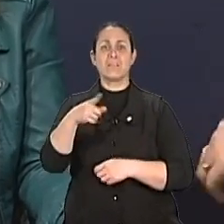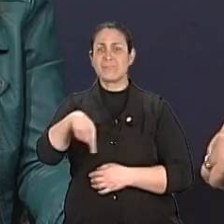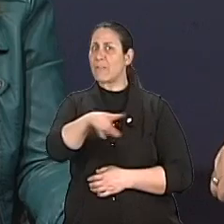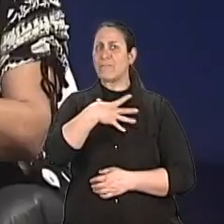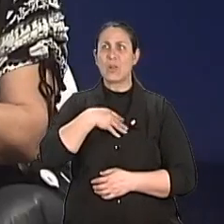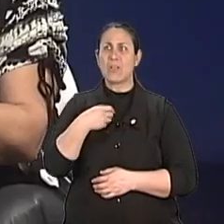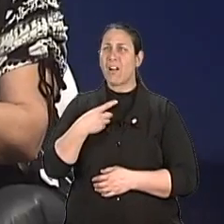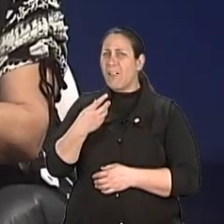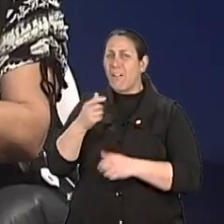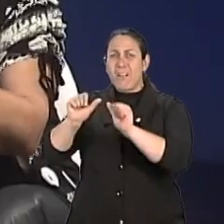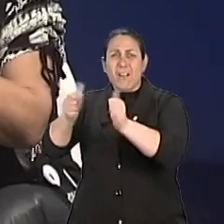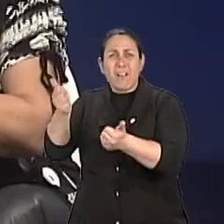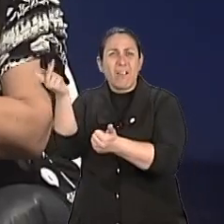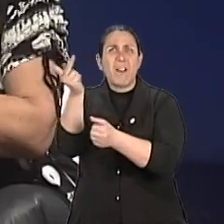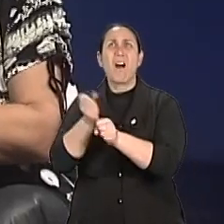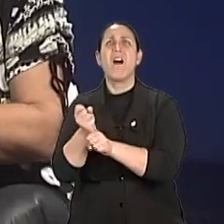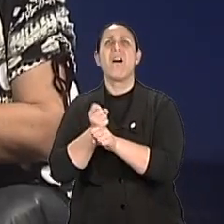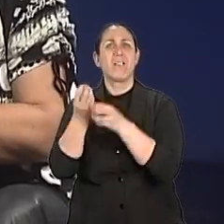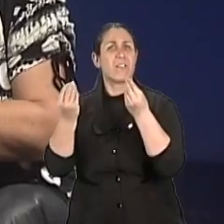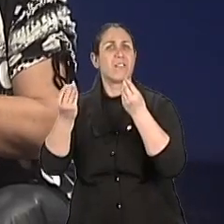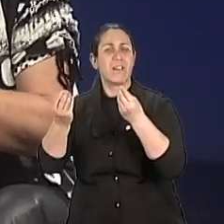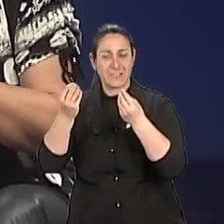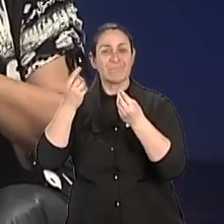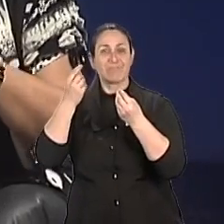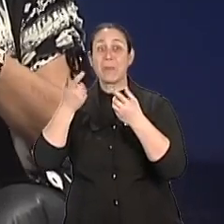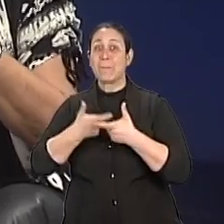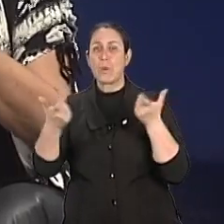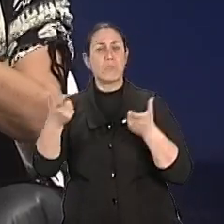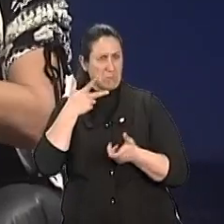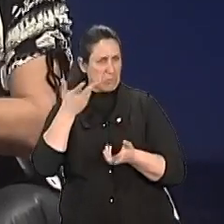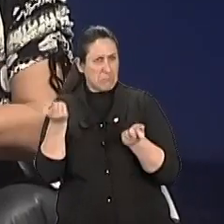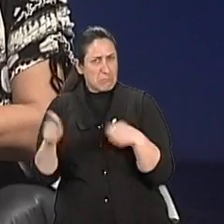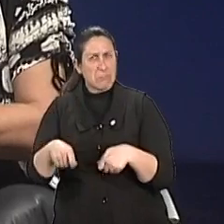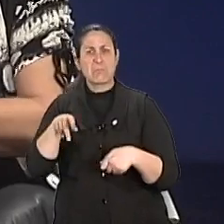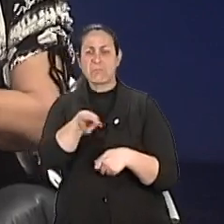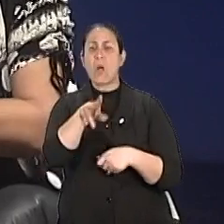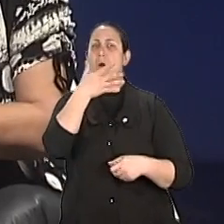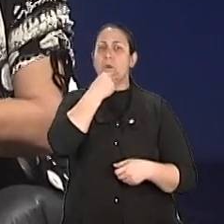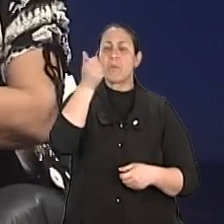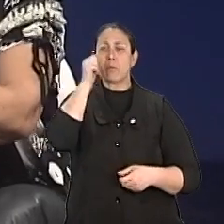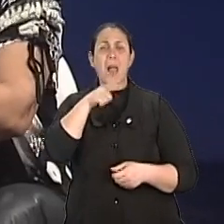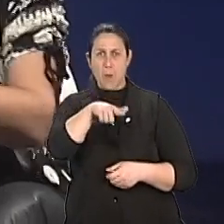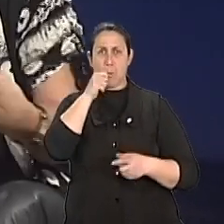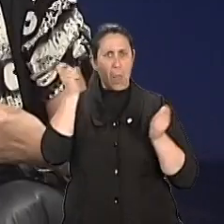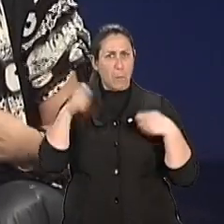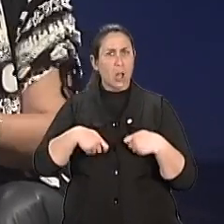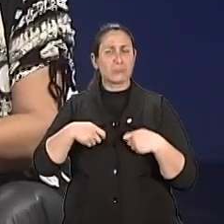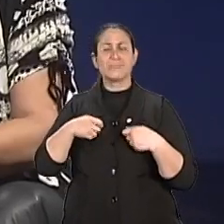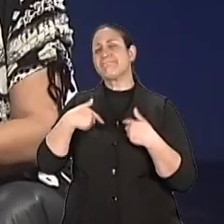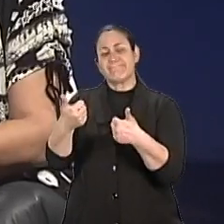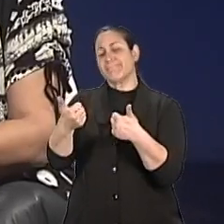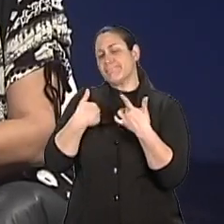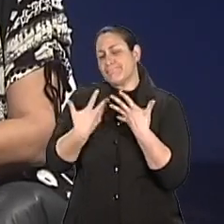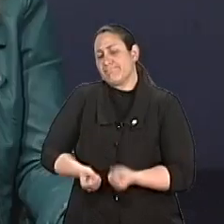E existe essa questão do casal ficar junto, essa porção doação da mulher, aceitar isso, em da sociedade